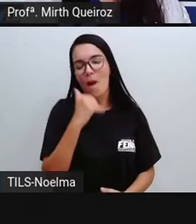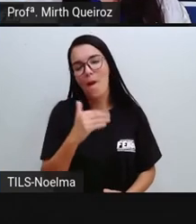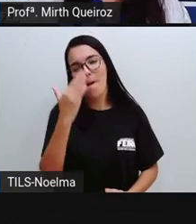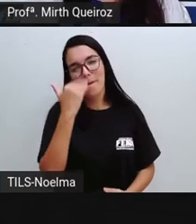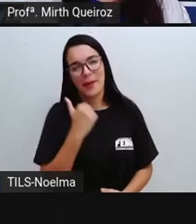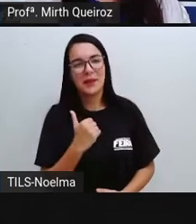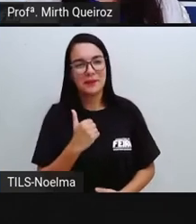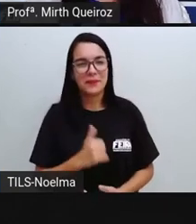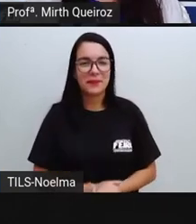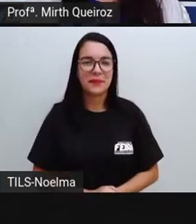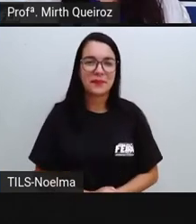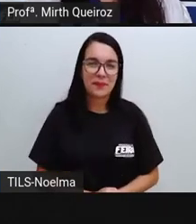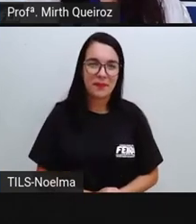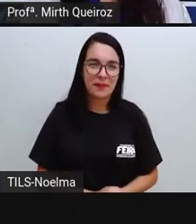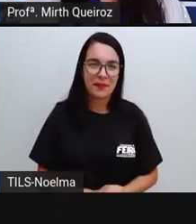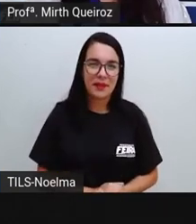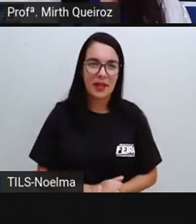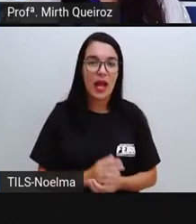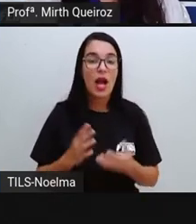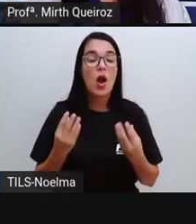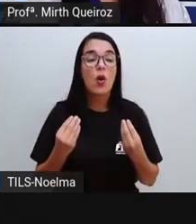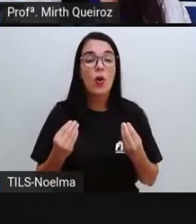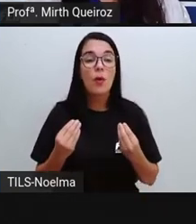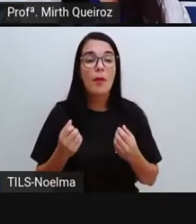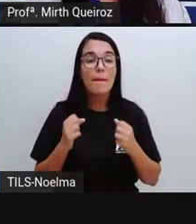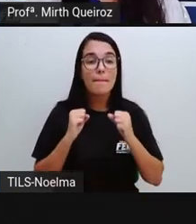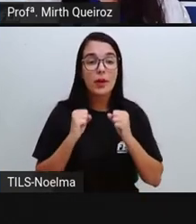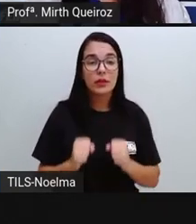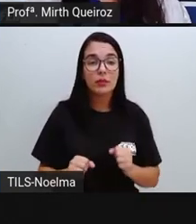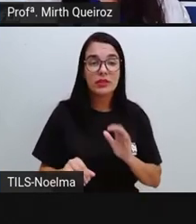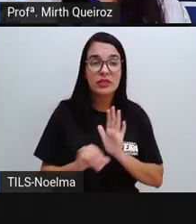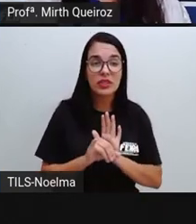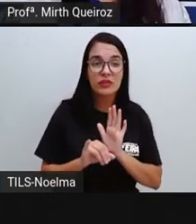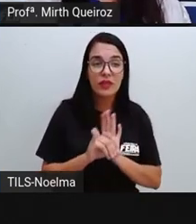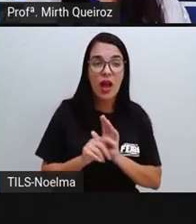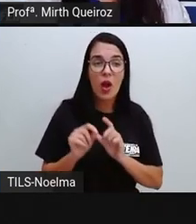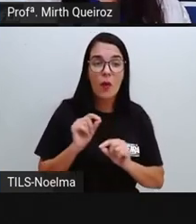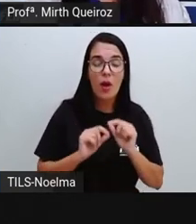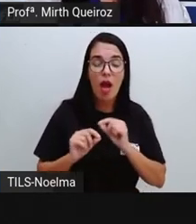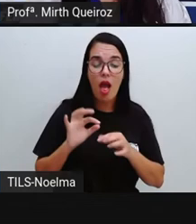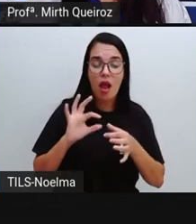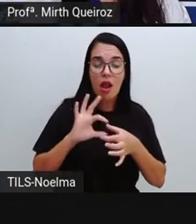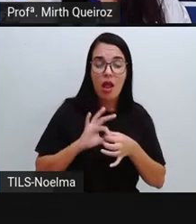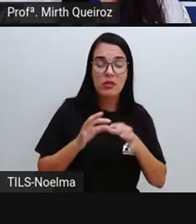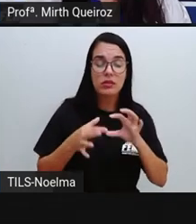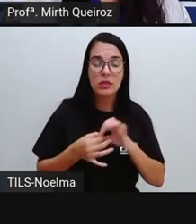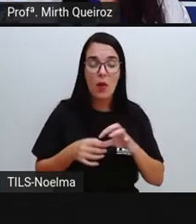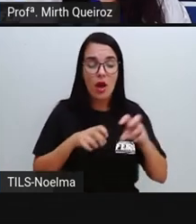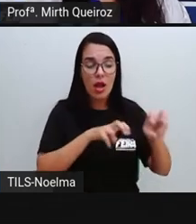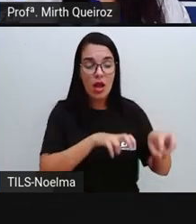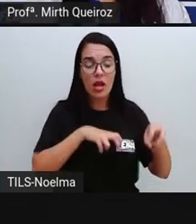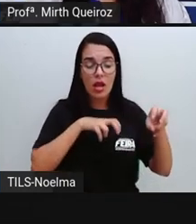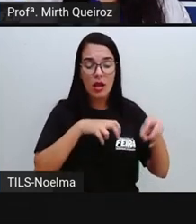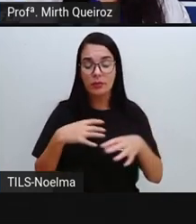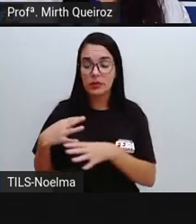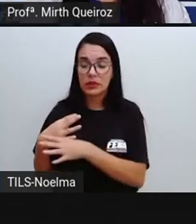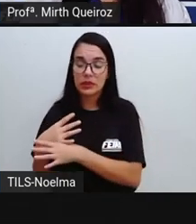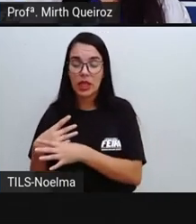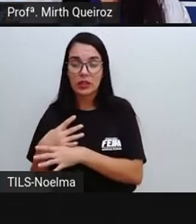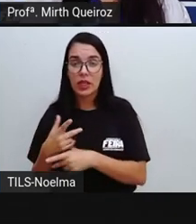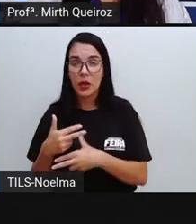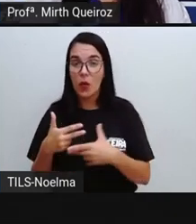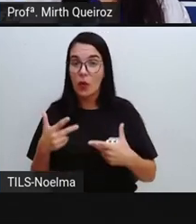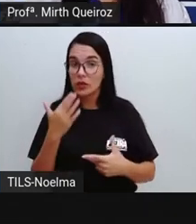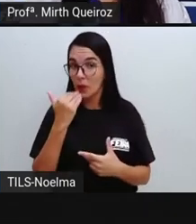Naturalmente ou transformados. como podemos identificar a relação entre campo e cidade a partir dos produtos que nós consumimos?